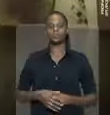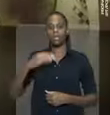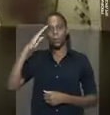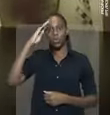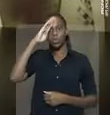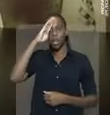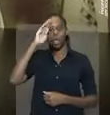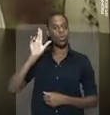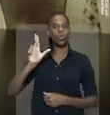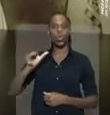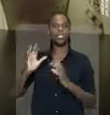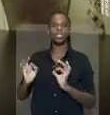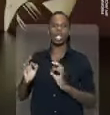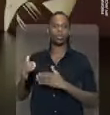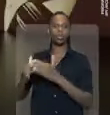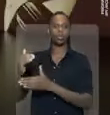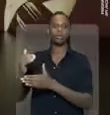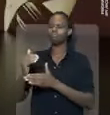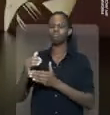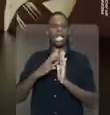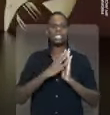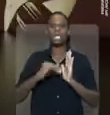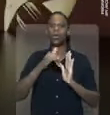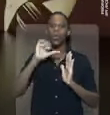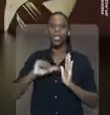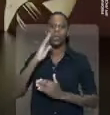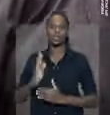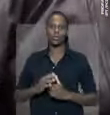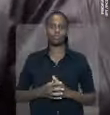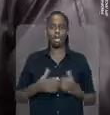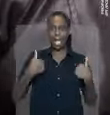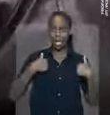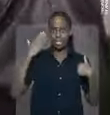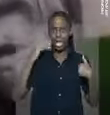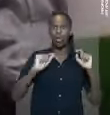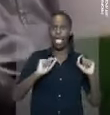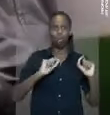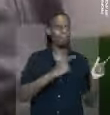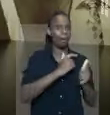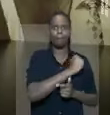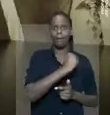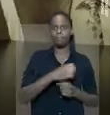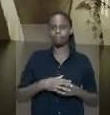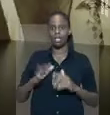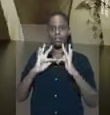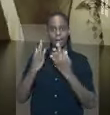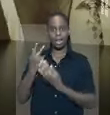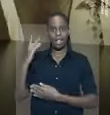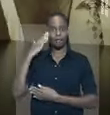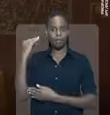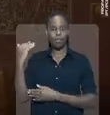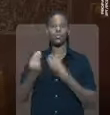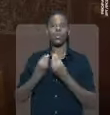Bolsonaro nunca andou certo. É um mau exemplo para os brasileiros. A minha especialidade é matar a Sua família é